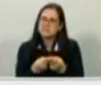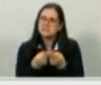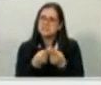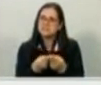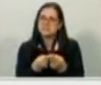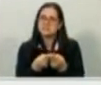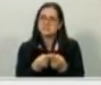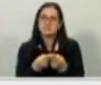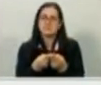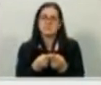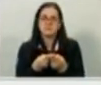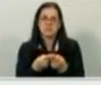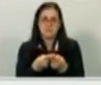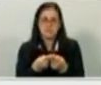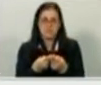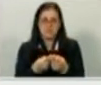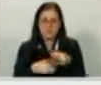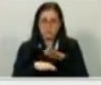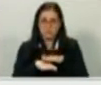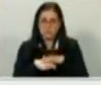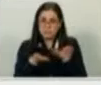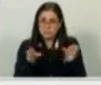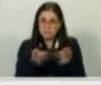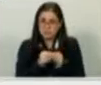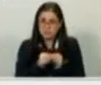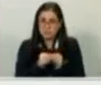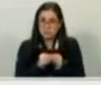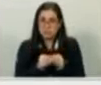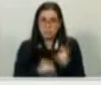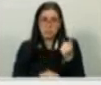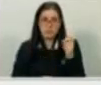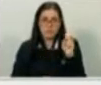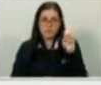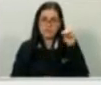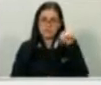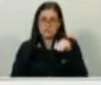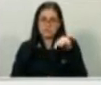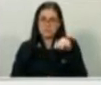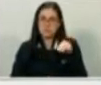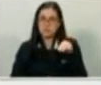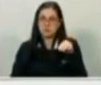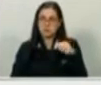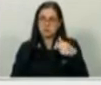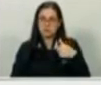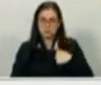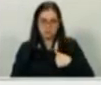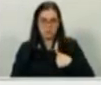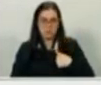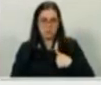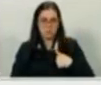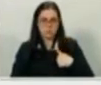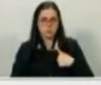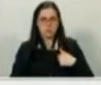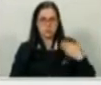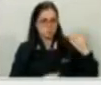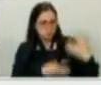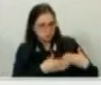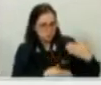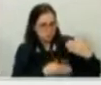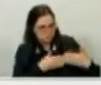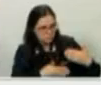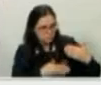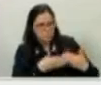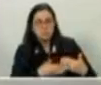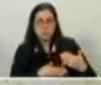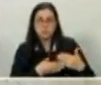aqui um pequeno resumo, em 15 minutos, dos meus mandatos aqui na Câmara Municipal, dar alguns dados,